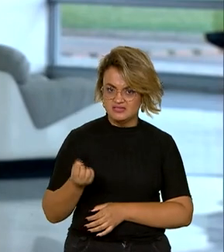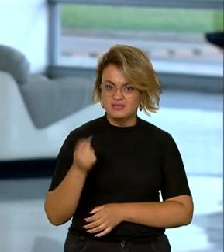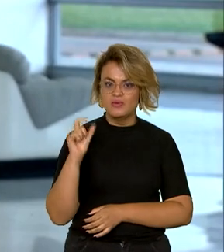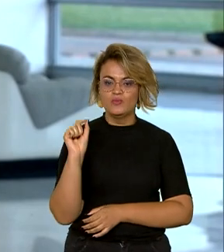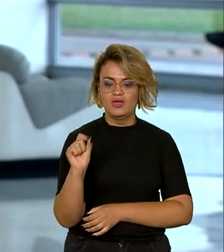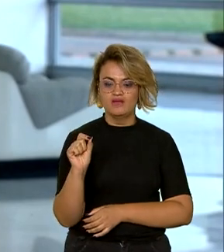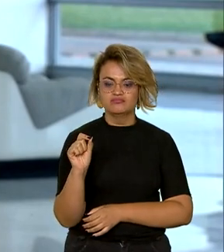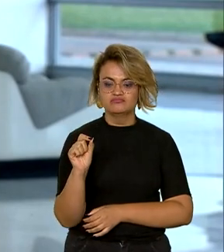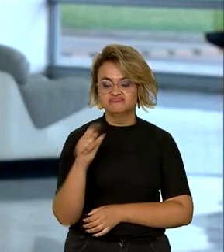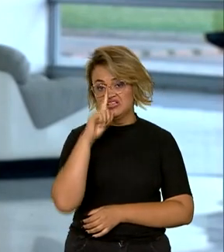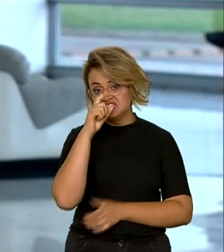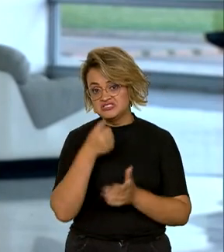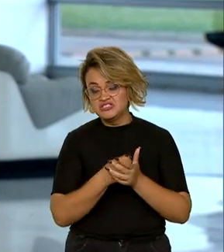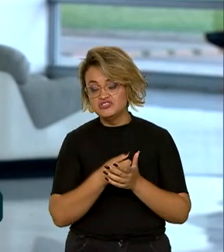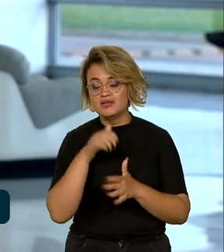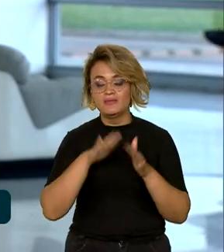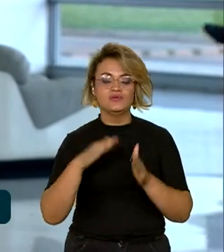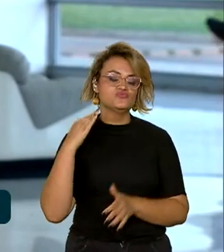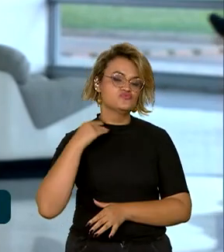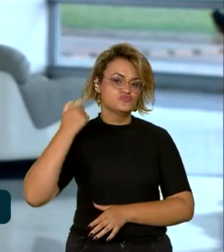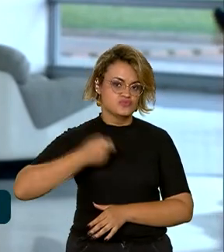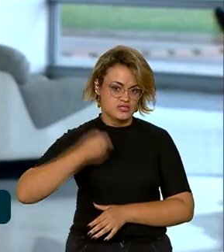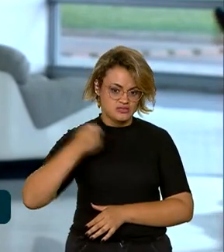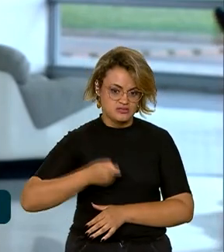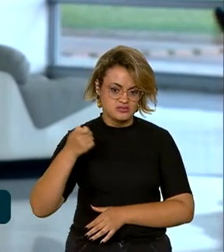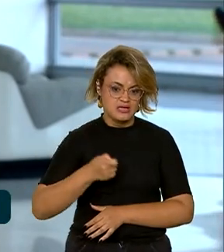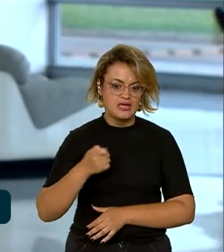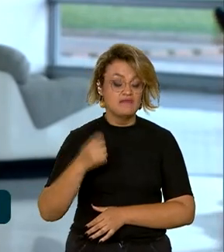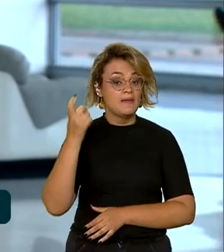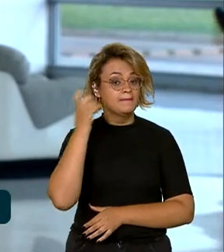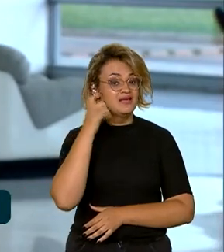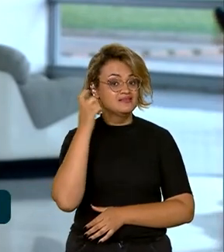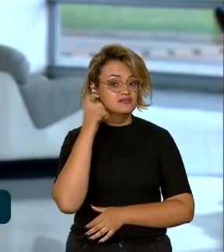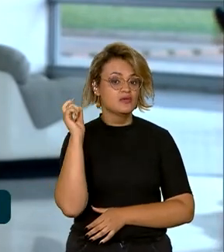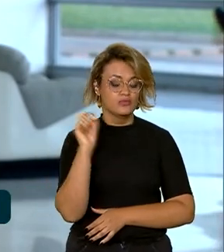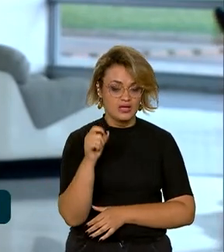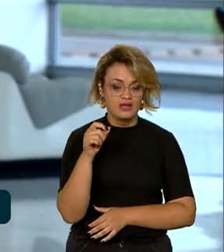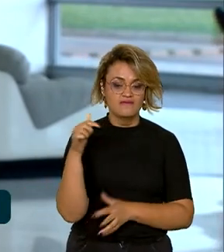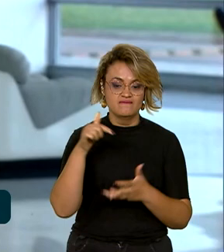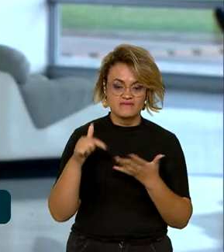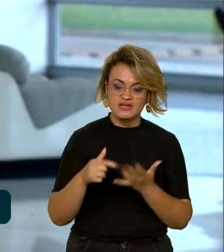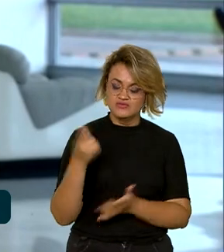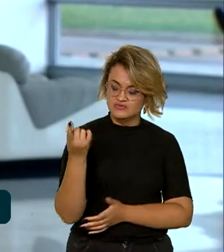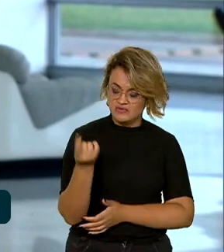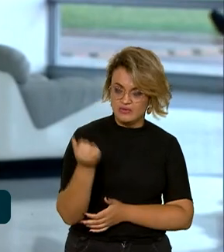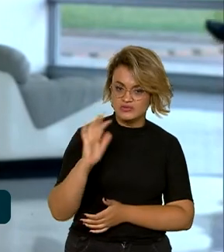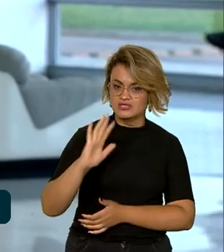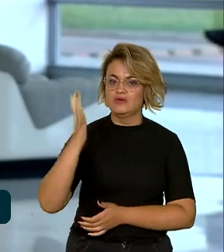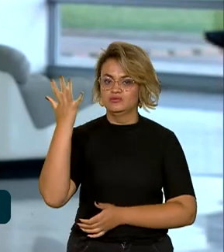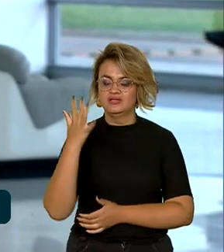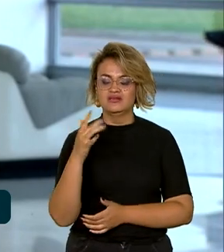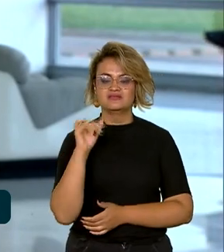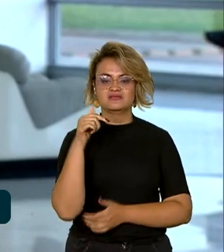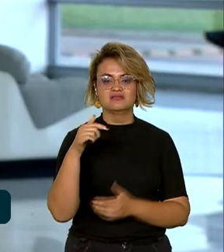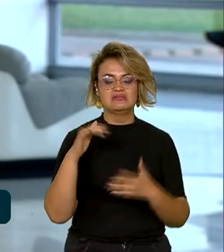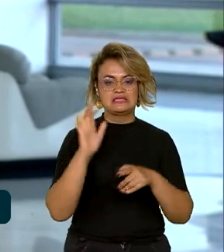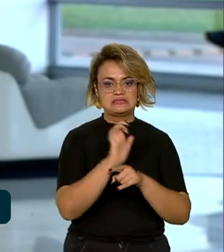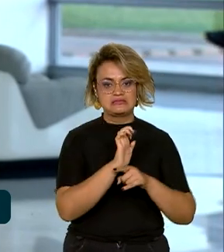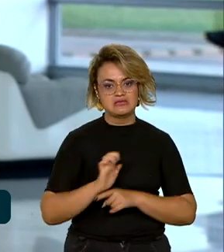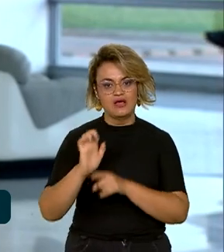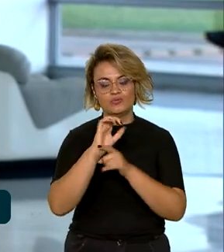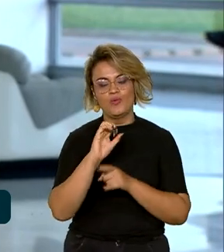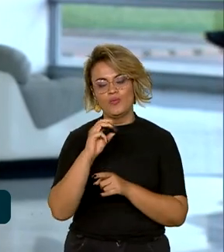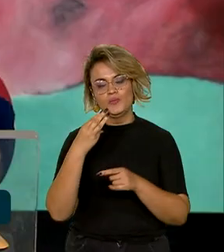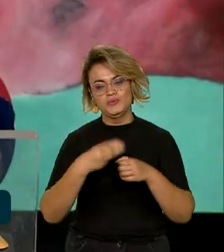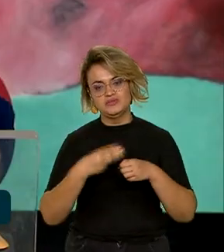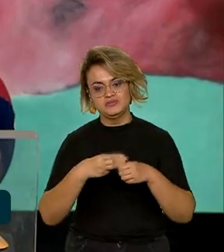mulher será definido por um juiz. Ele vai levar em consideração os valores praticados em cada estado ou